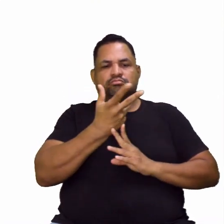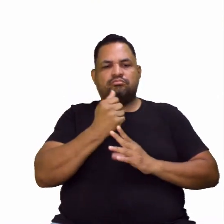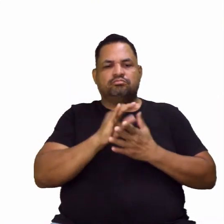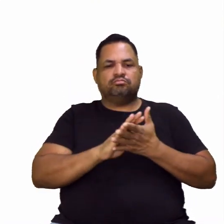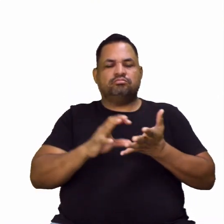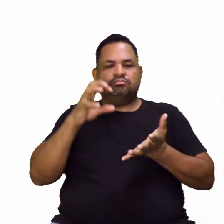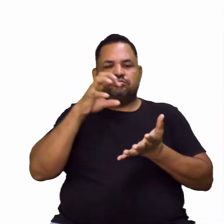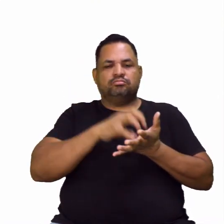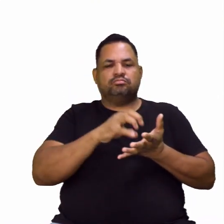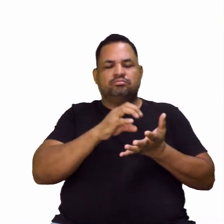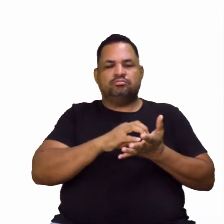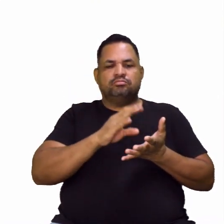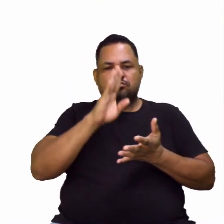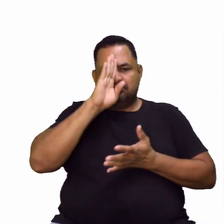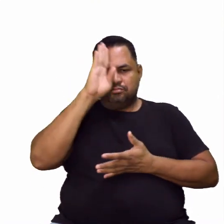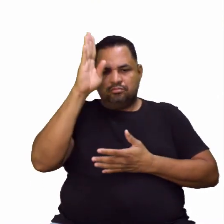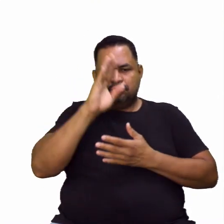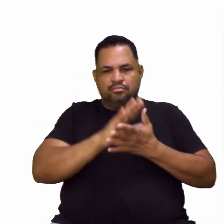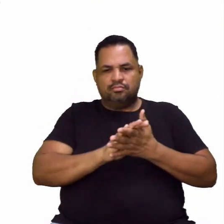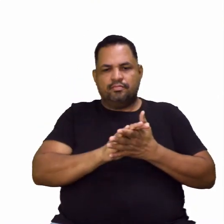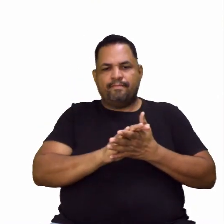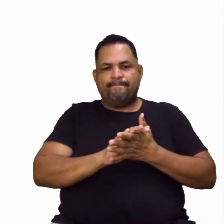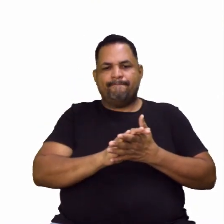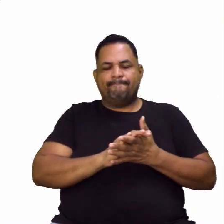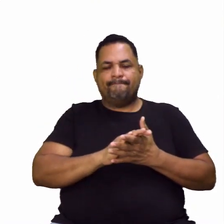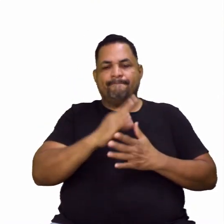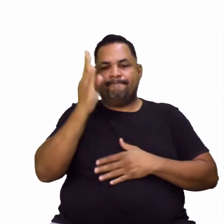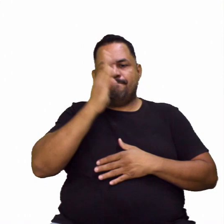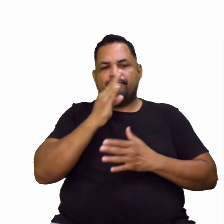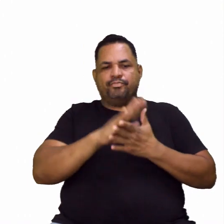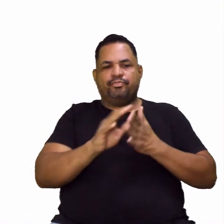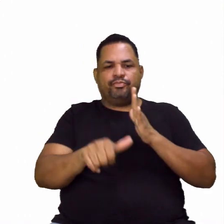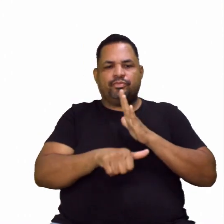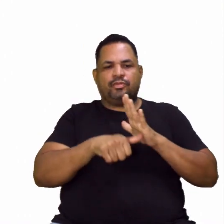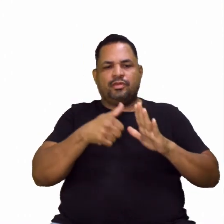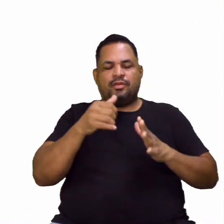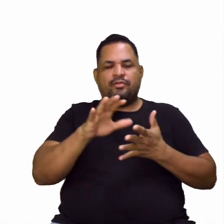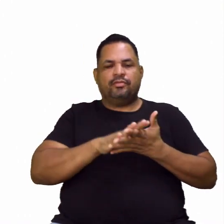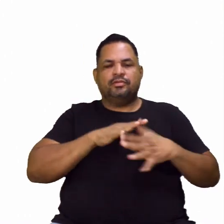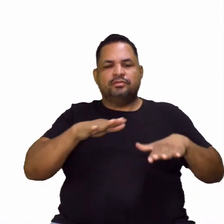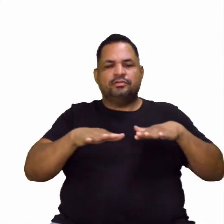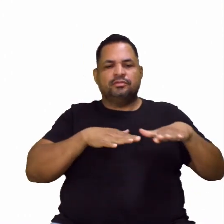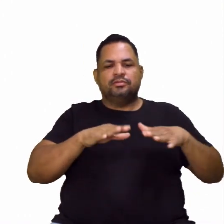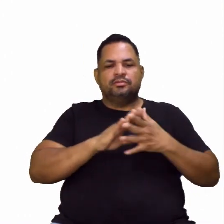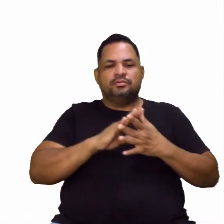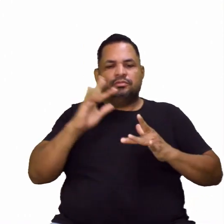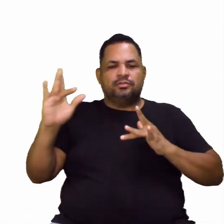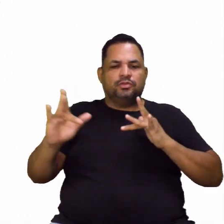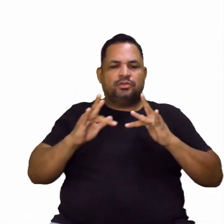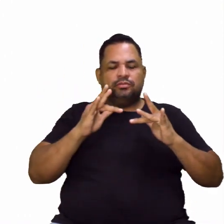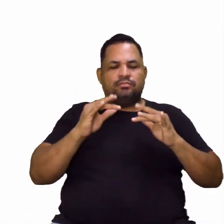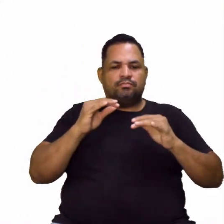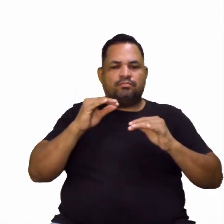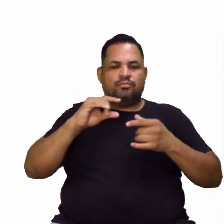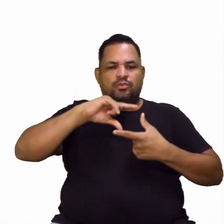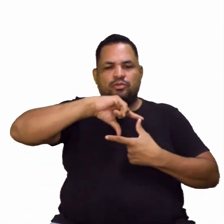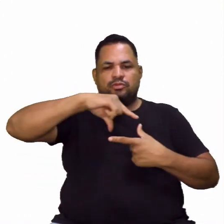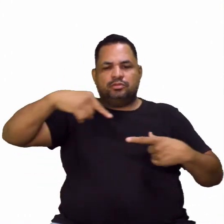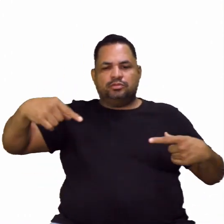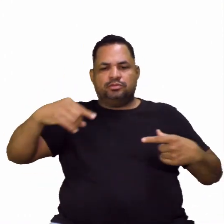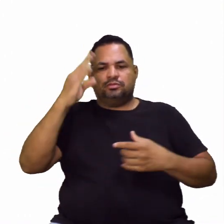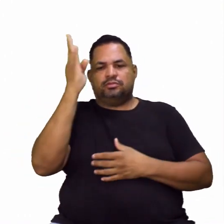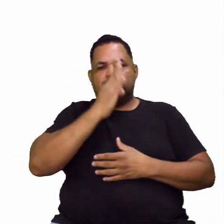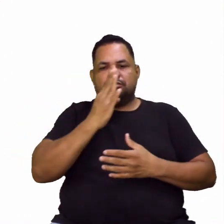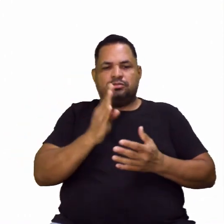centrais da pintura brasileira e da primeira fase do movimento modernista brasileiro, ao lado de Anitta